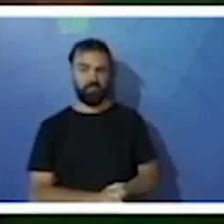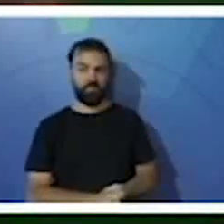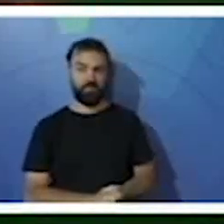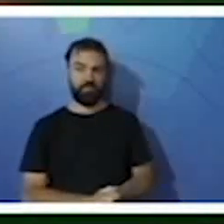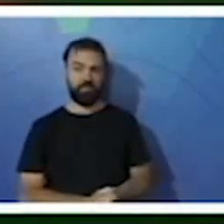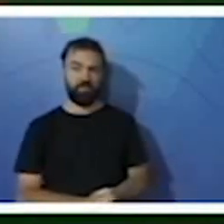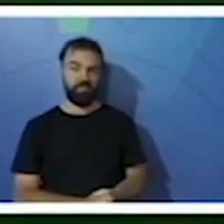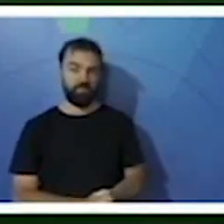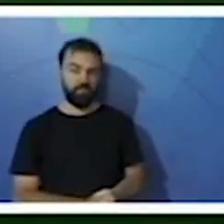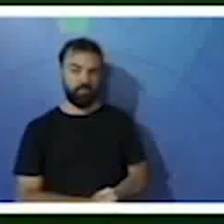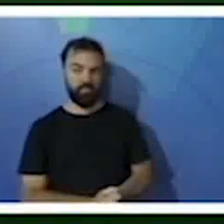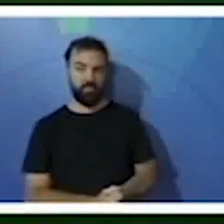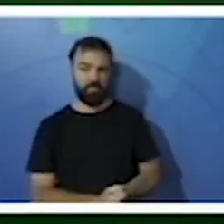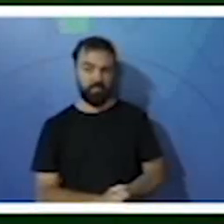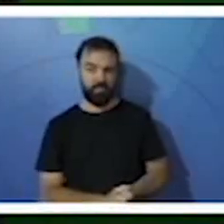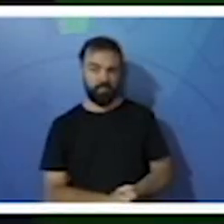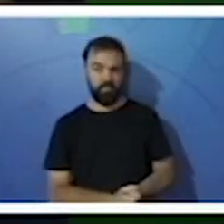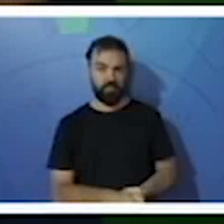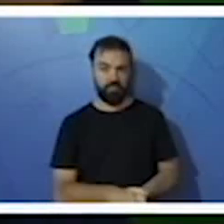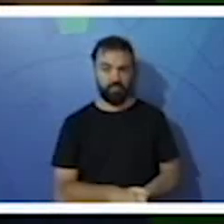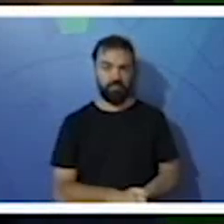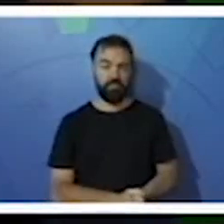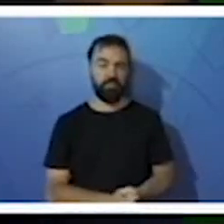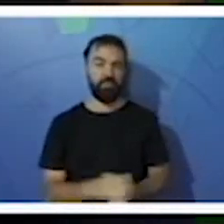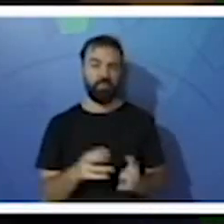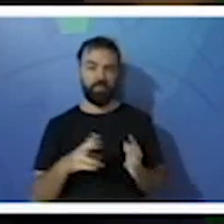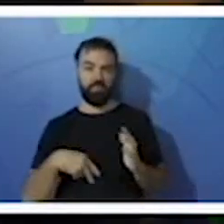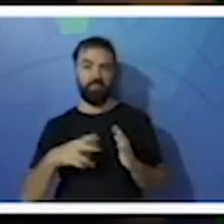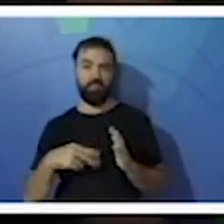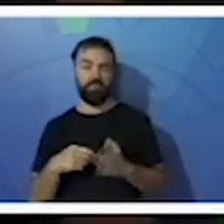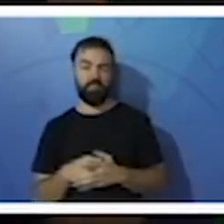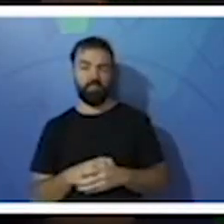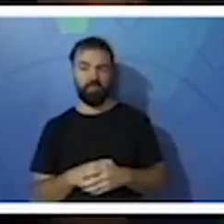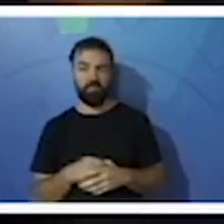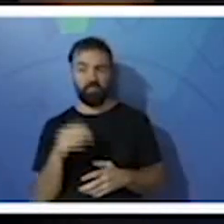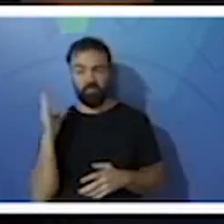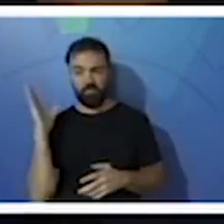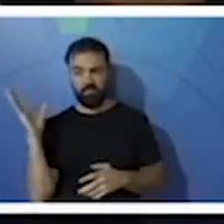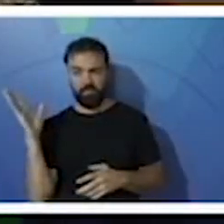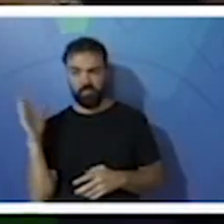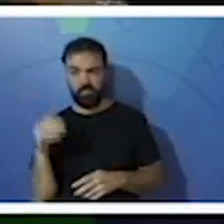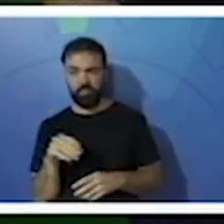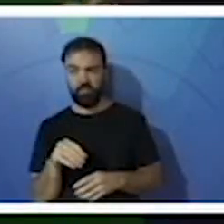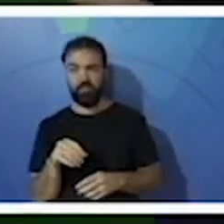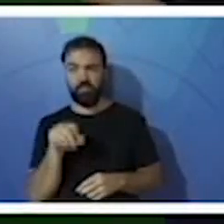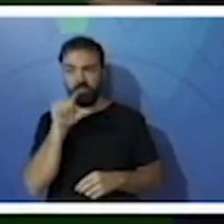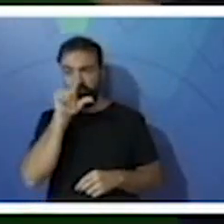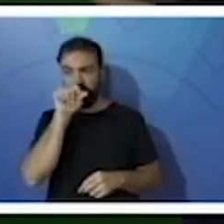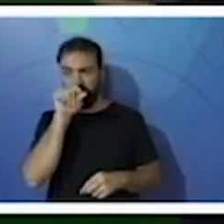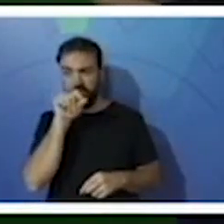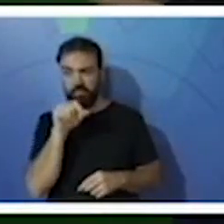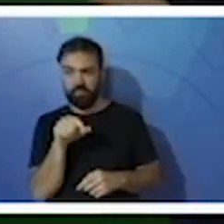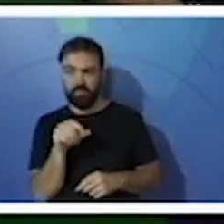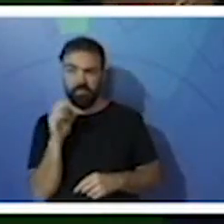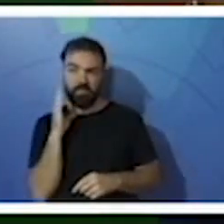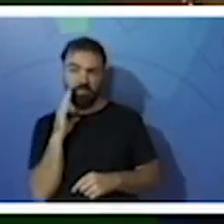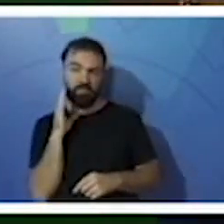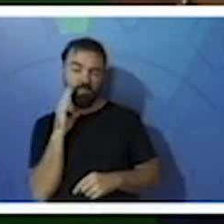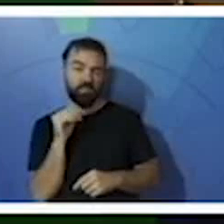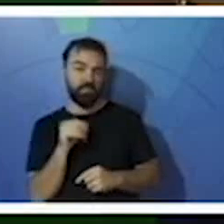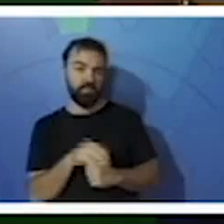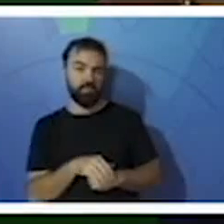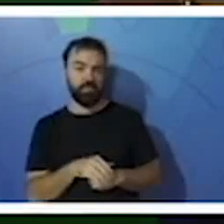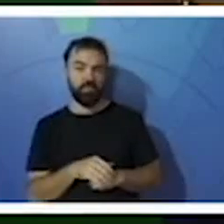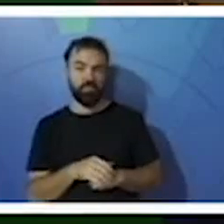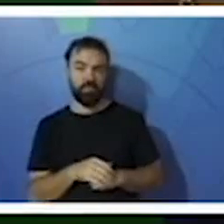Mas nós vamos fazer agora o ler 1. O flamingo grande. Quais são as informações que esse texto vai nos trazer sobre